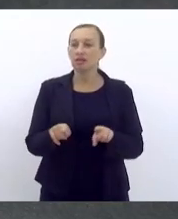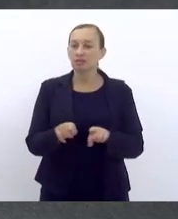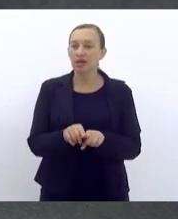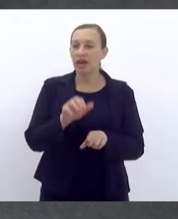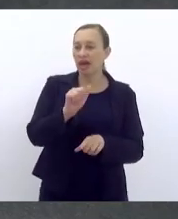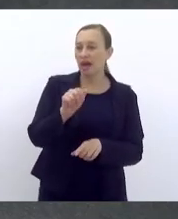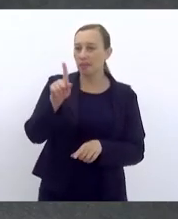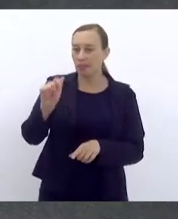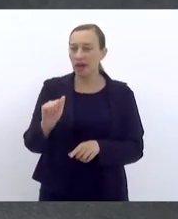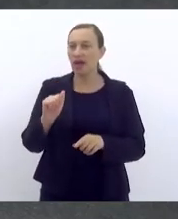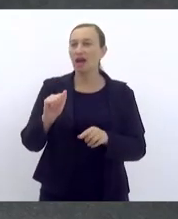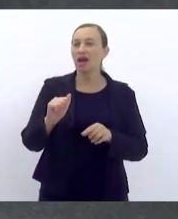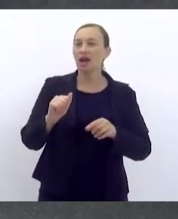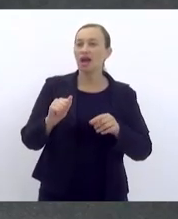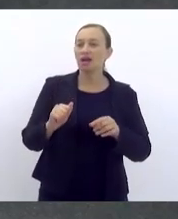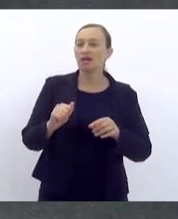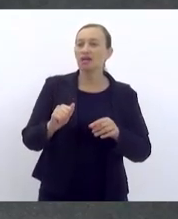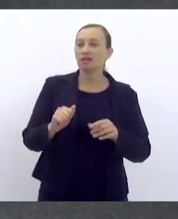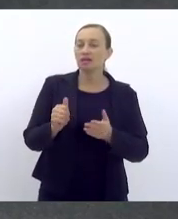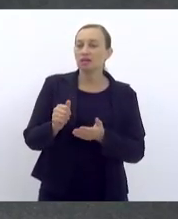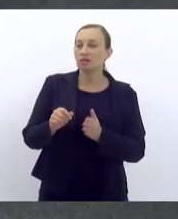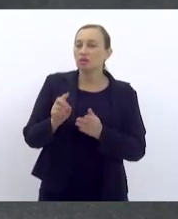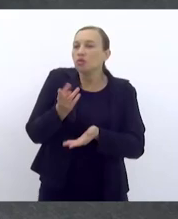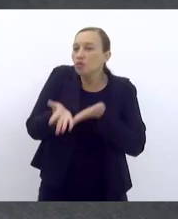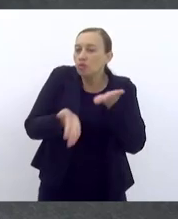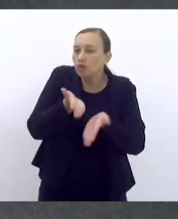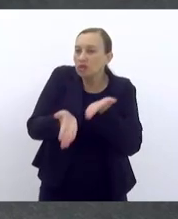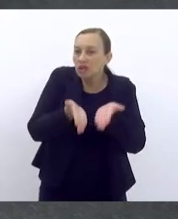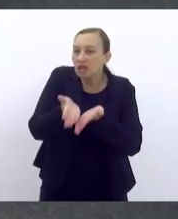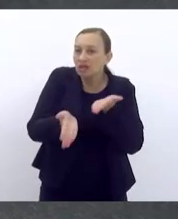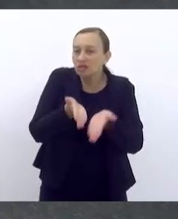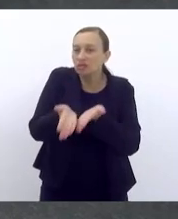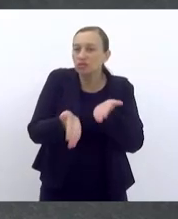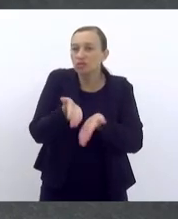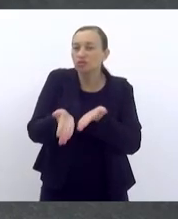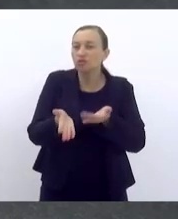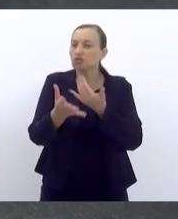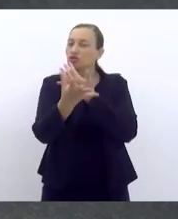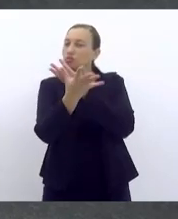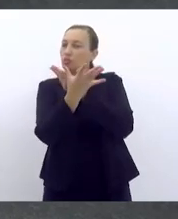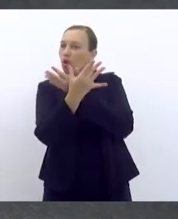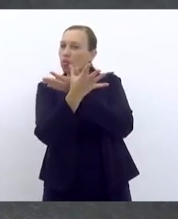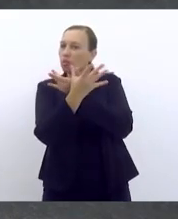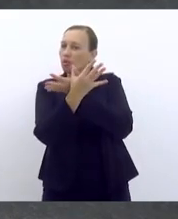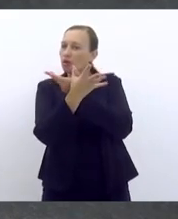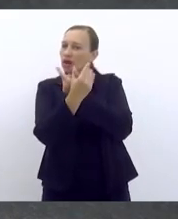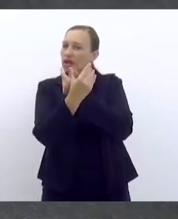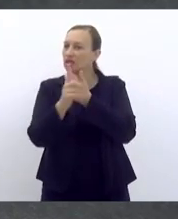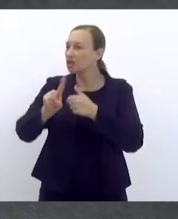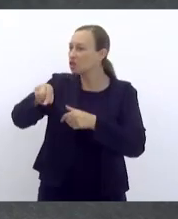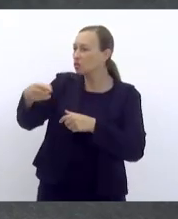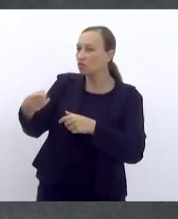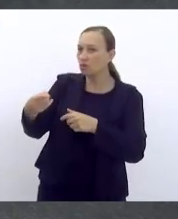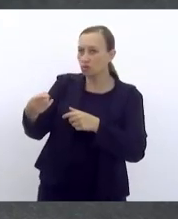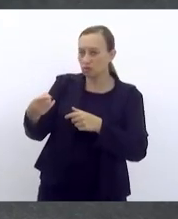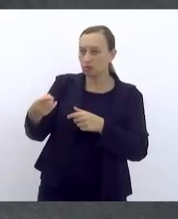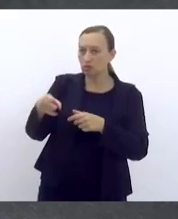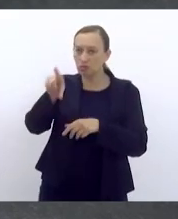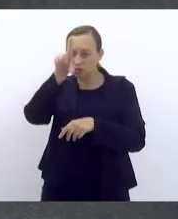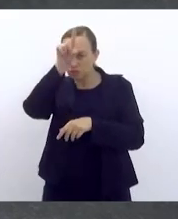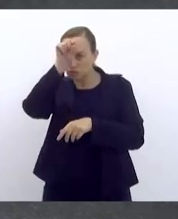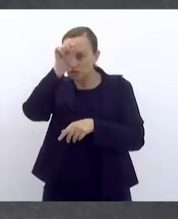espécies que estão em extinção como lagartos, borboletas, peixes, a exemplo do peixe das nuvens